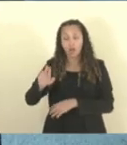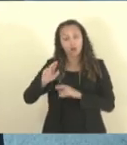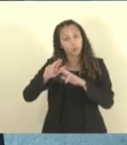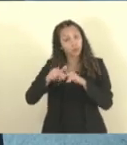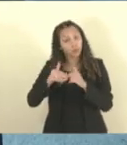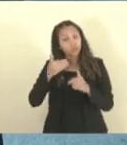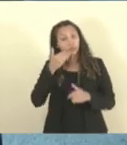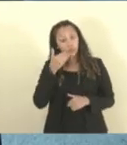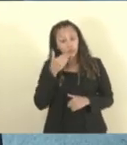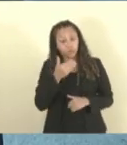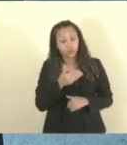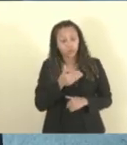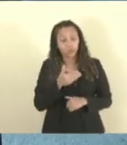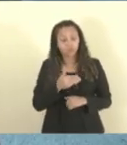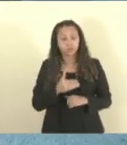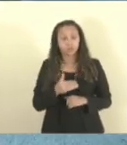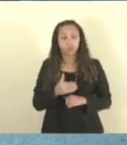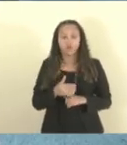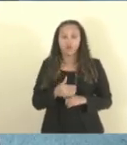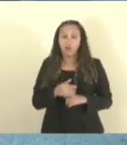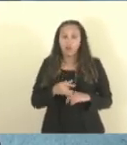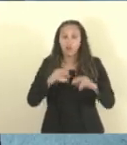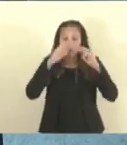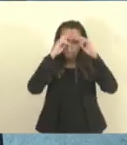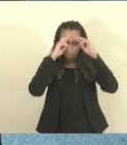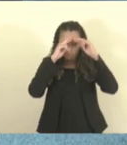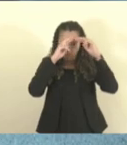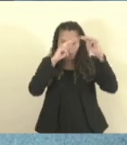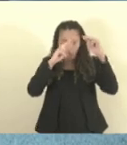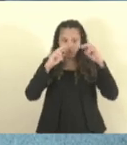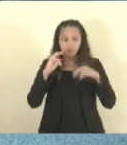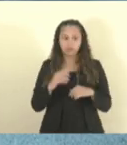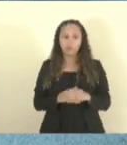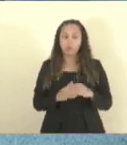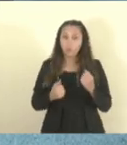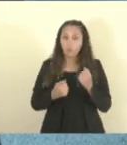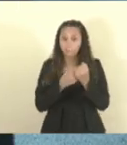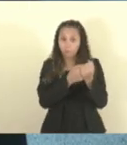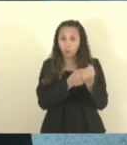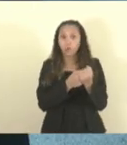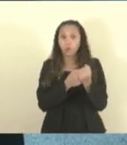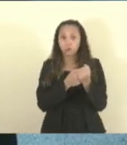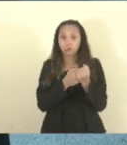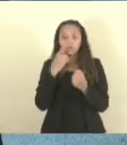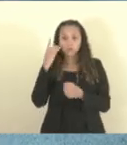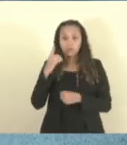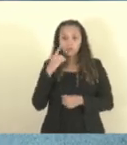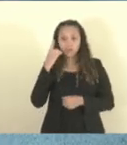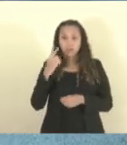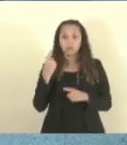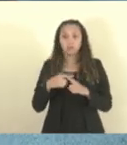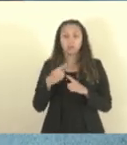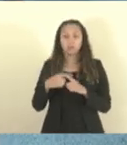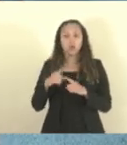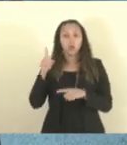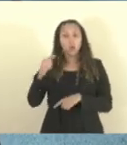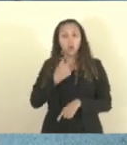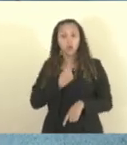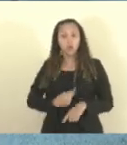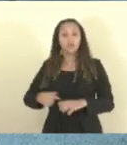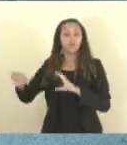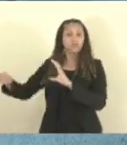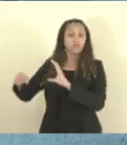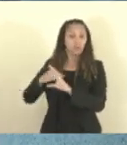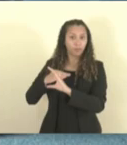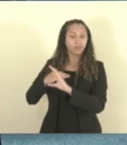respeitosamente o apoio dos deputados militares aqui, uma vez que o governo encaminhará a